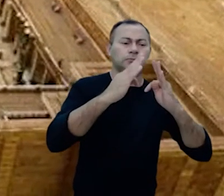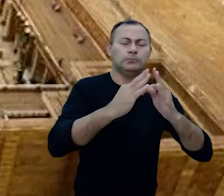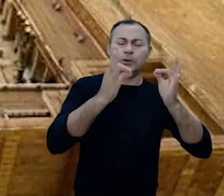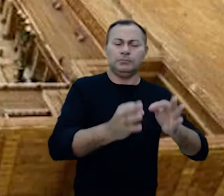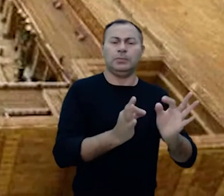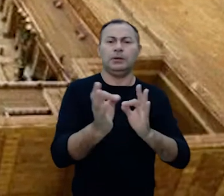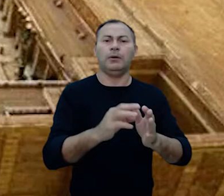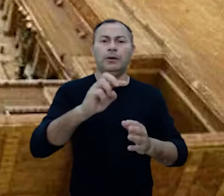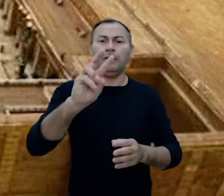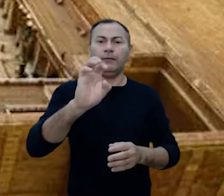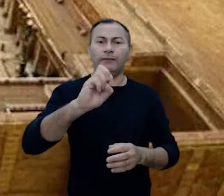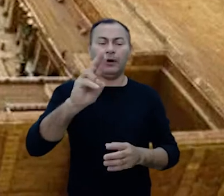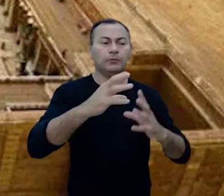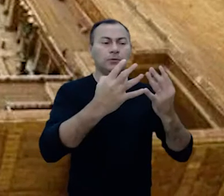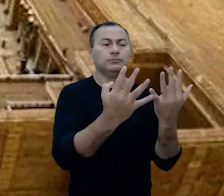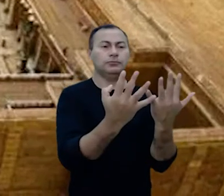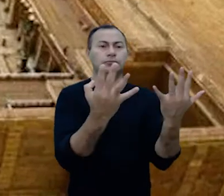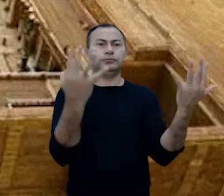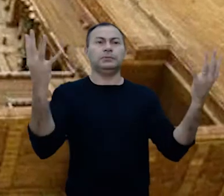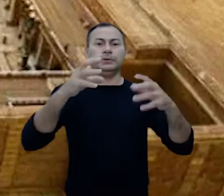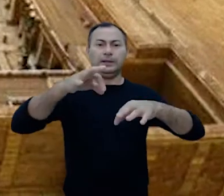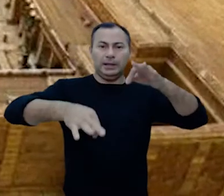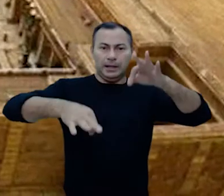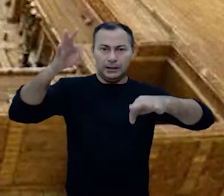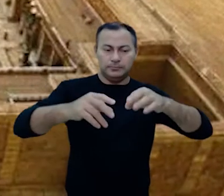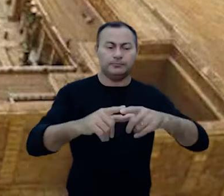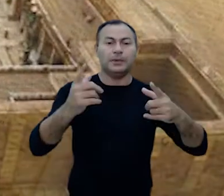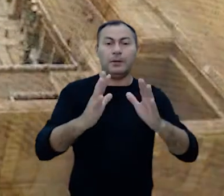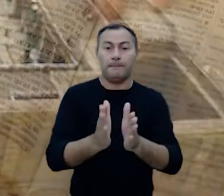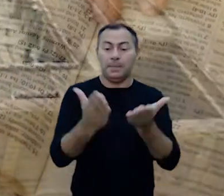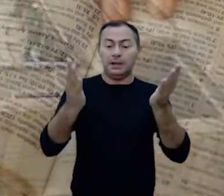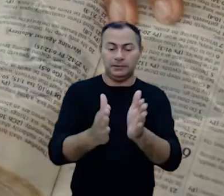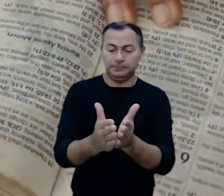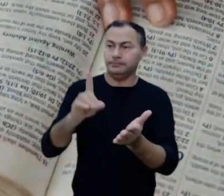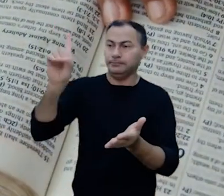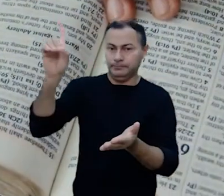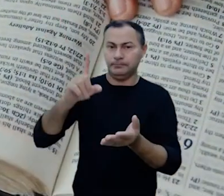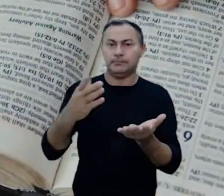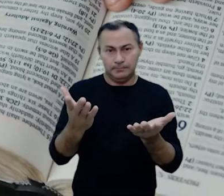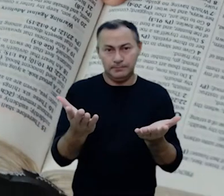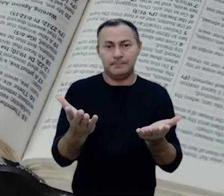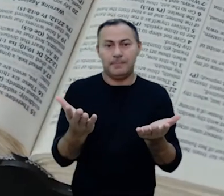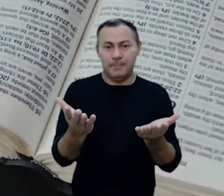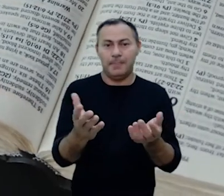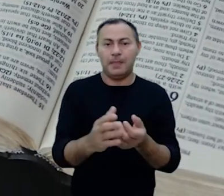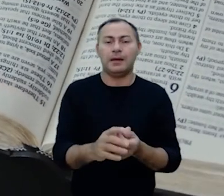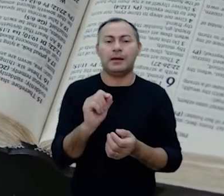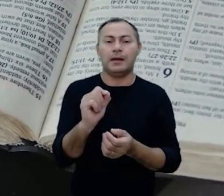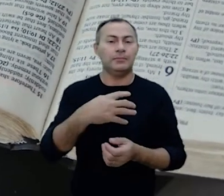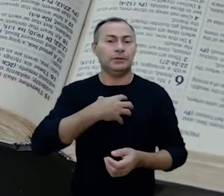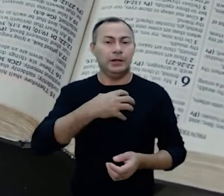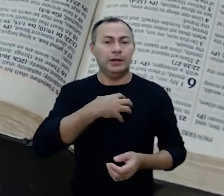lá estava o véu, grande como uma cortina de teatro. Esse é um dos grandes milagres da Bíblia, que frequentemente, como